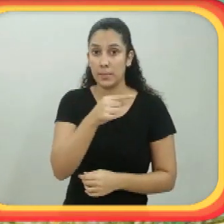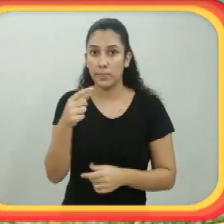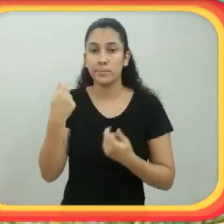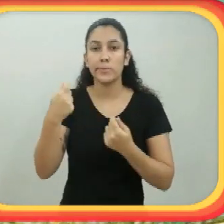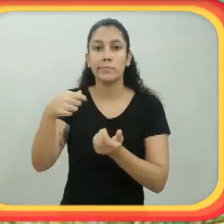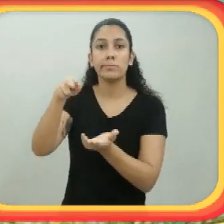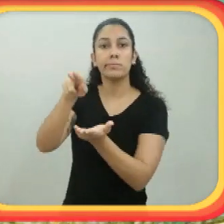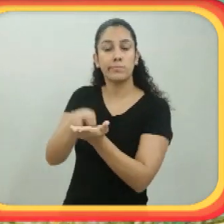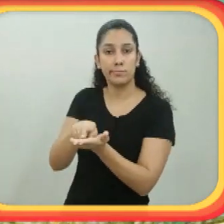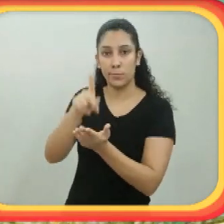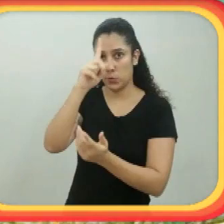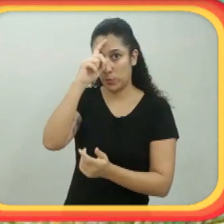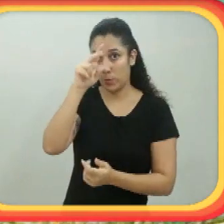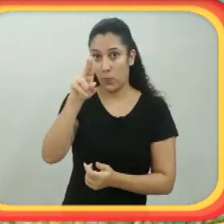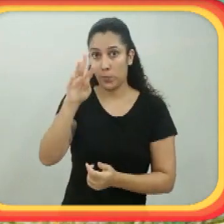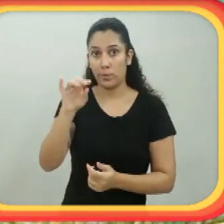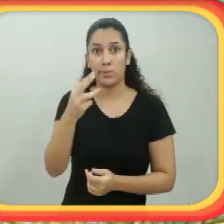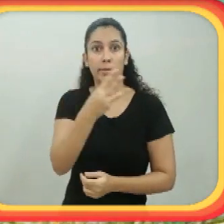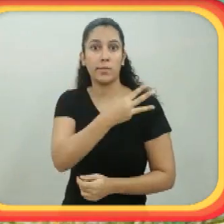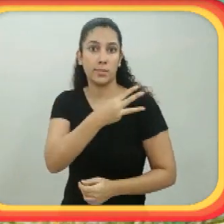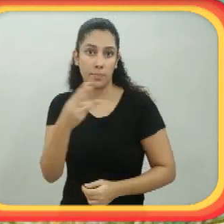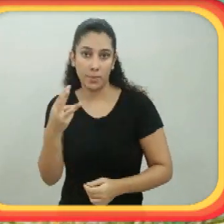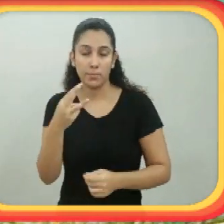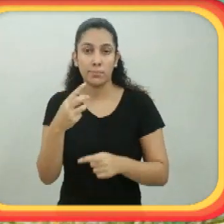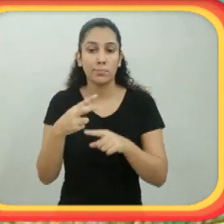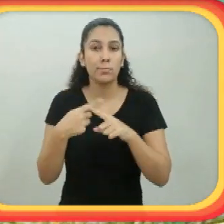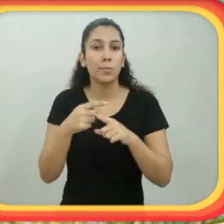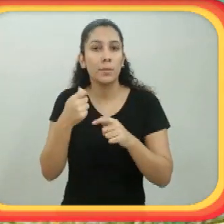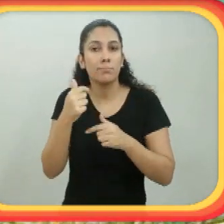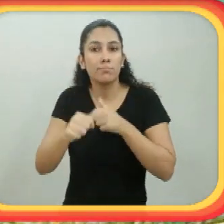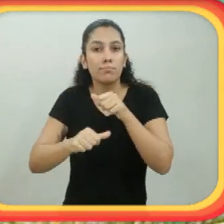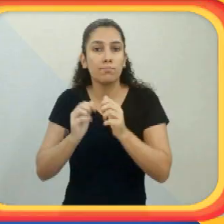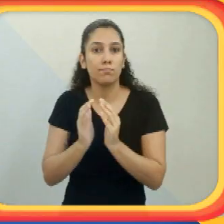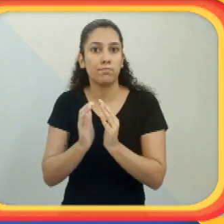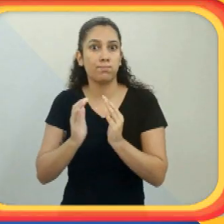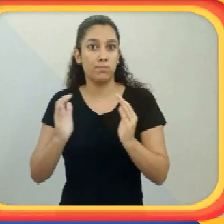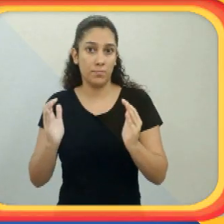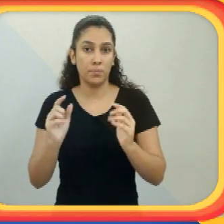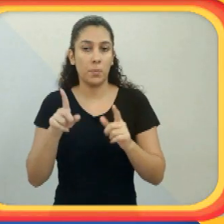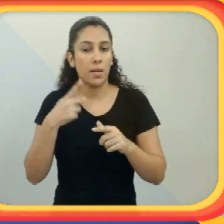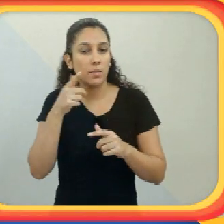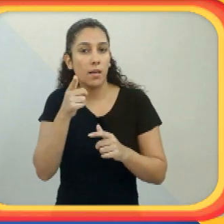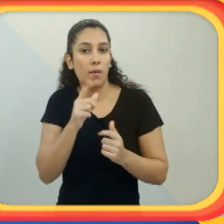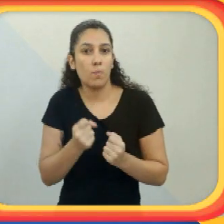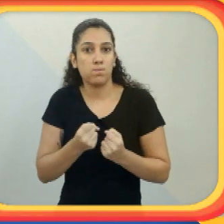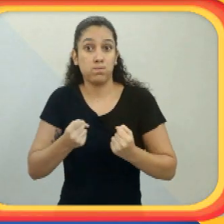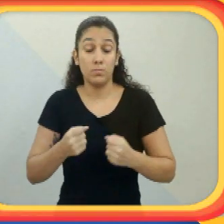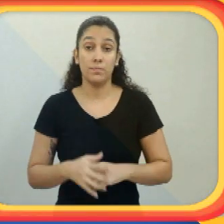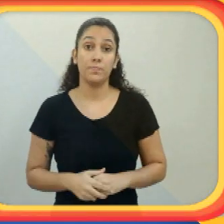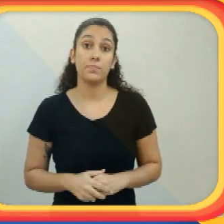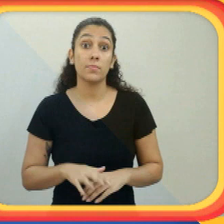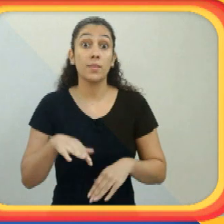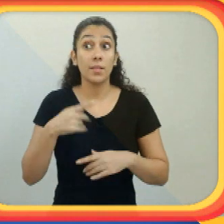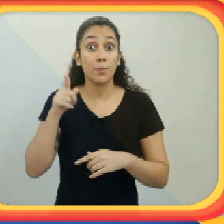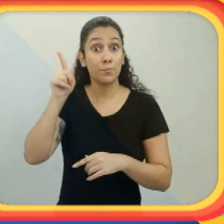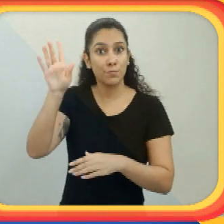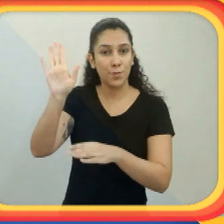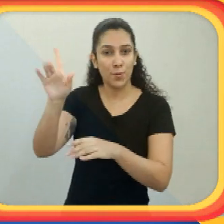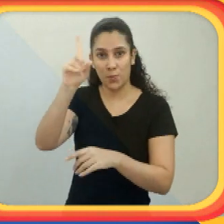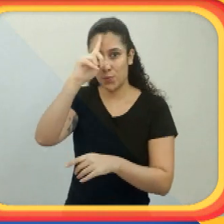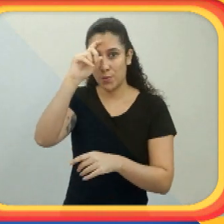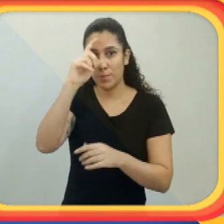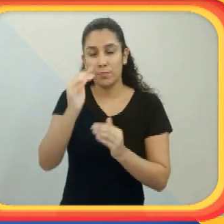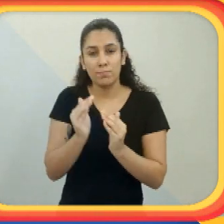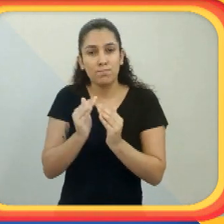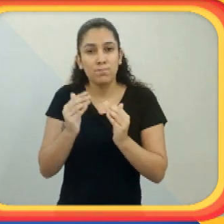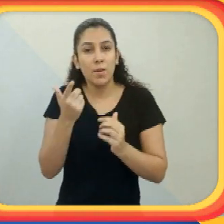Porque ela precisou ficar três semanas na UTI. E aí, aos pouquinhos, ela foi lá, ganhando